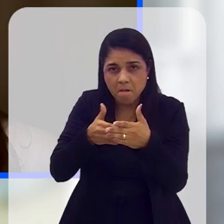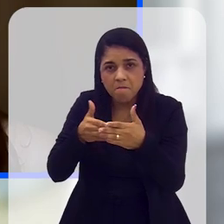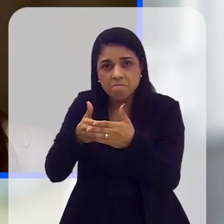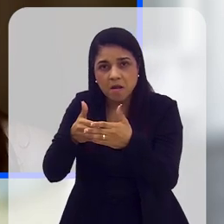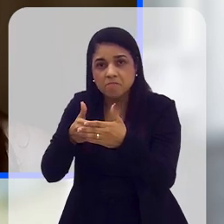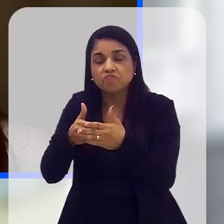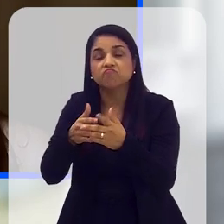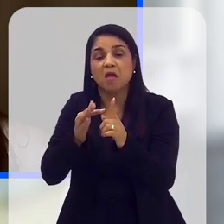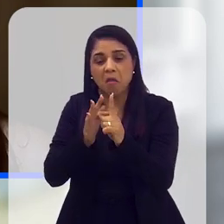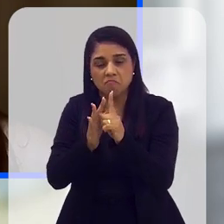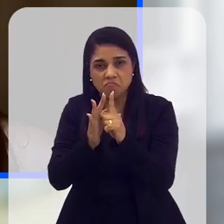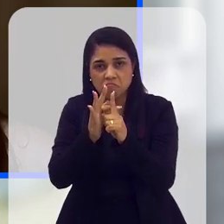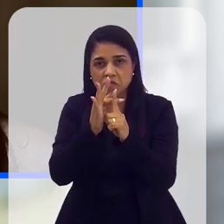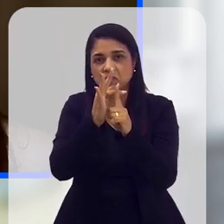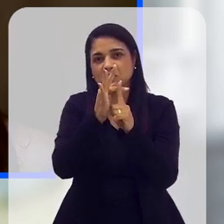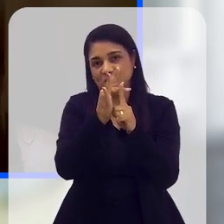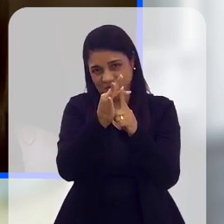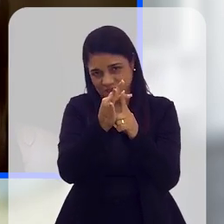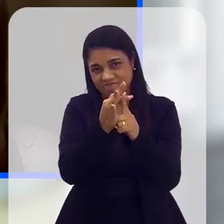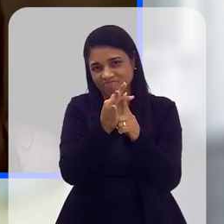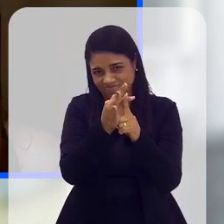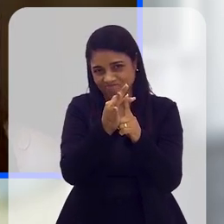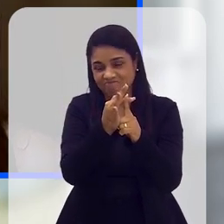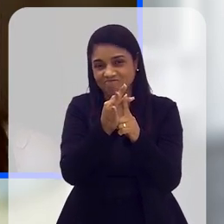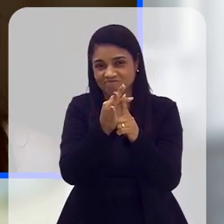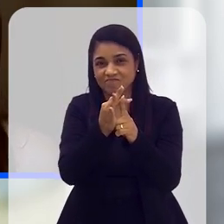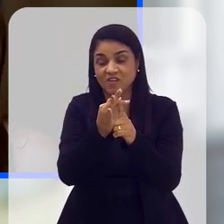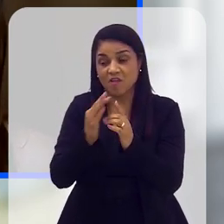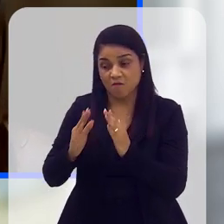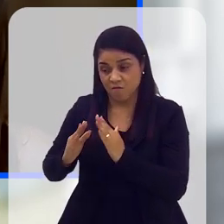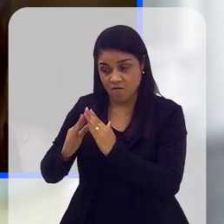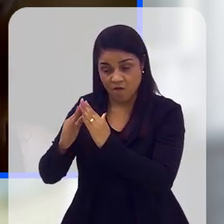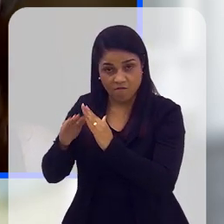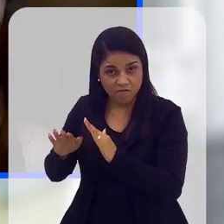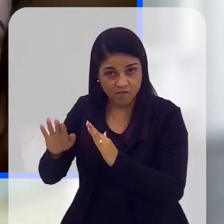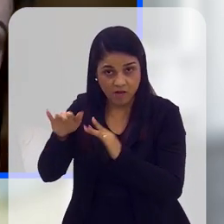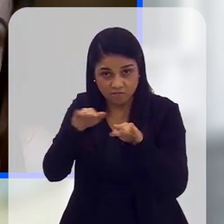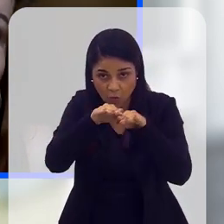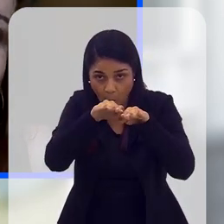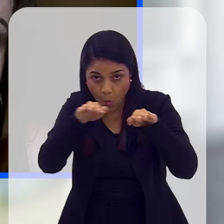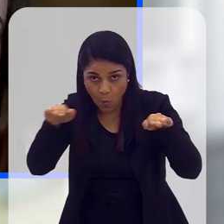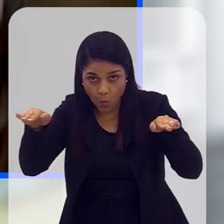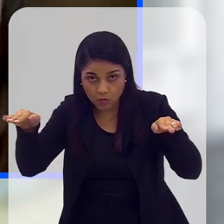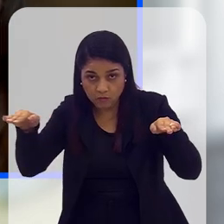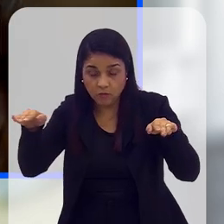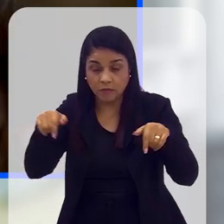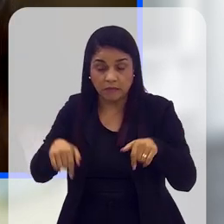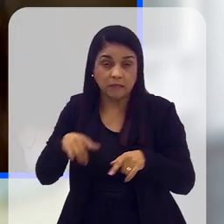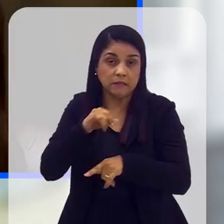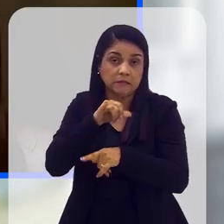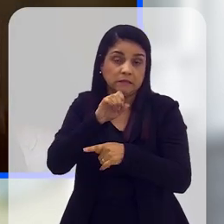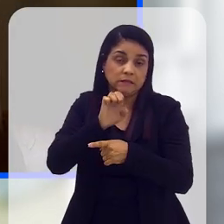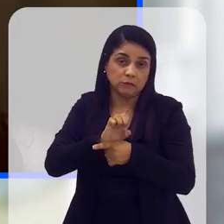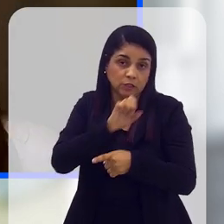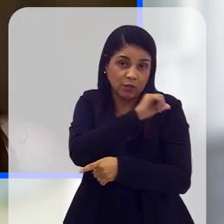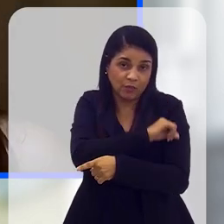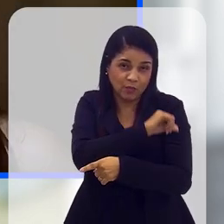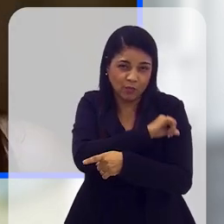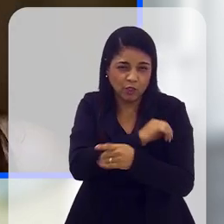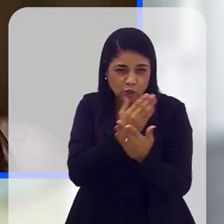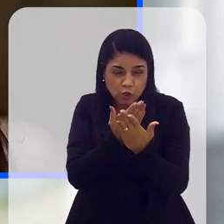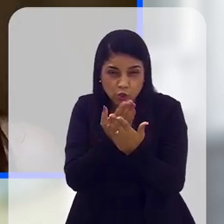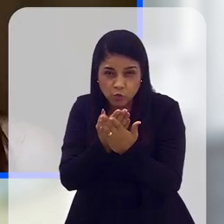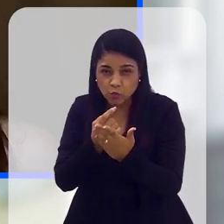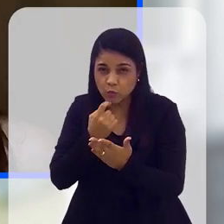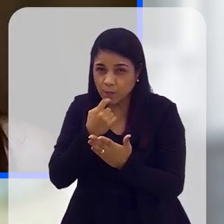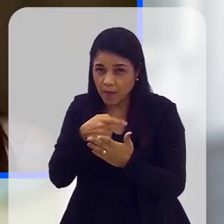áreas mais internas dos bairros e que aumenta ainda mais a temperatura. No caso de favelas horizontais, por exemplo, no Rio de Janeiro